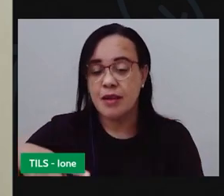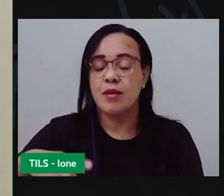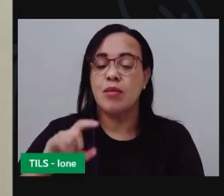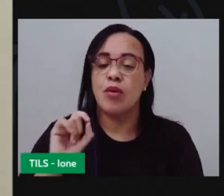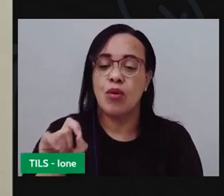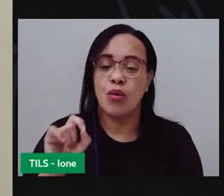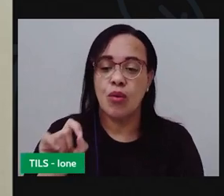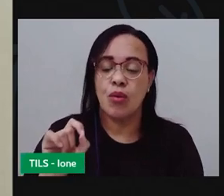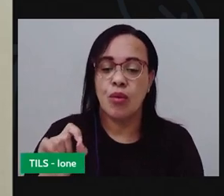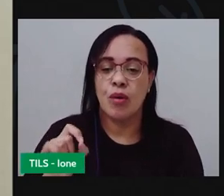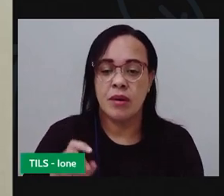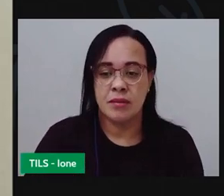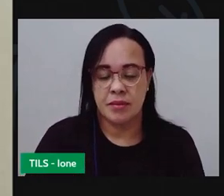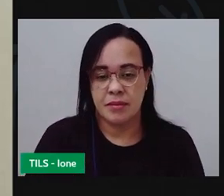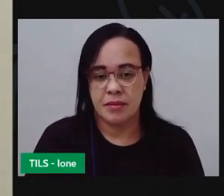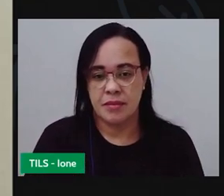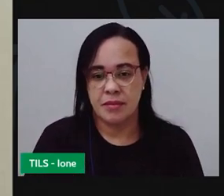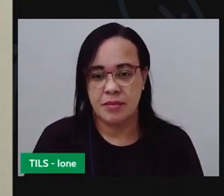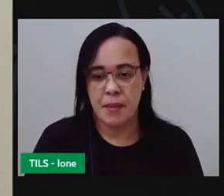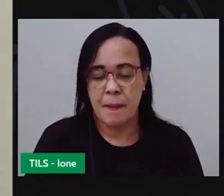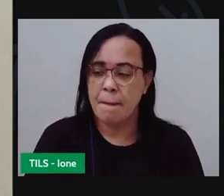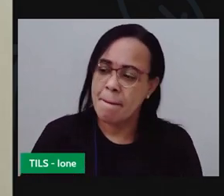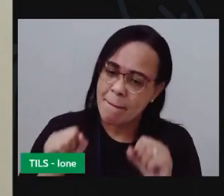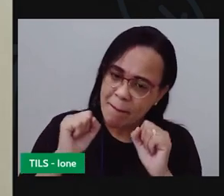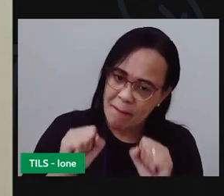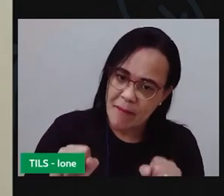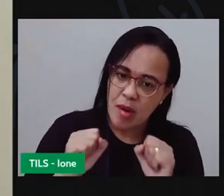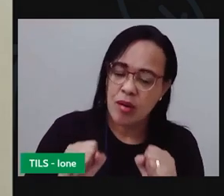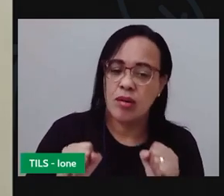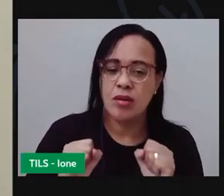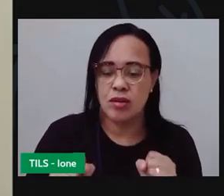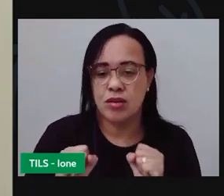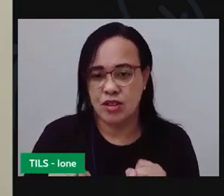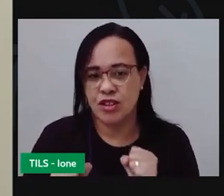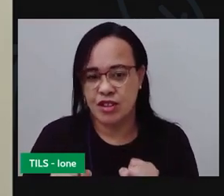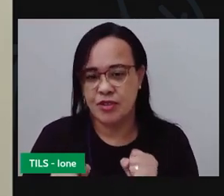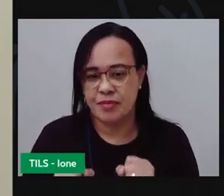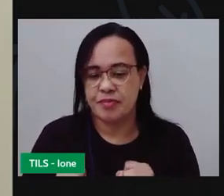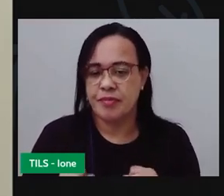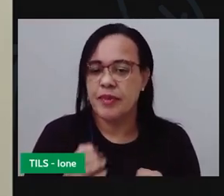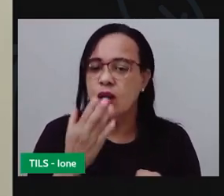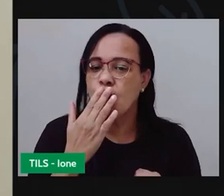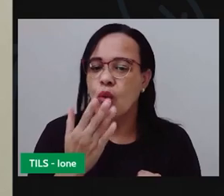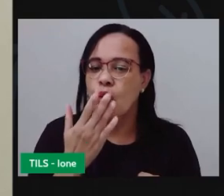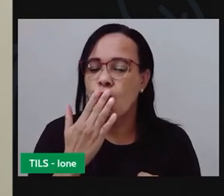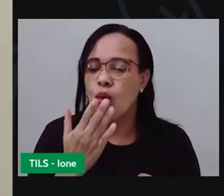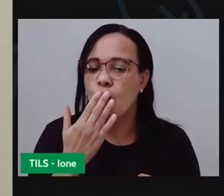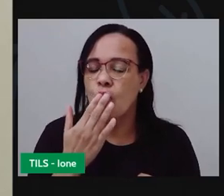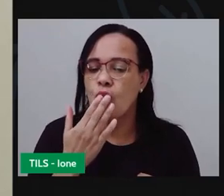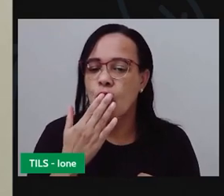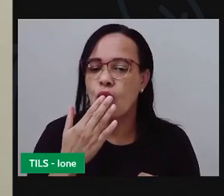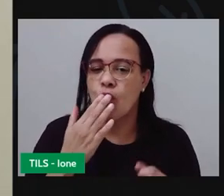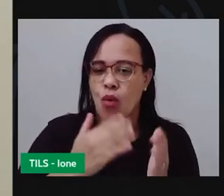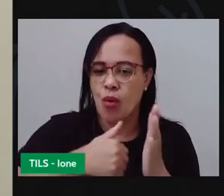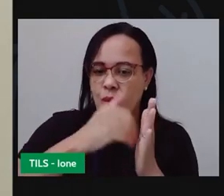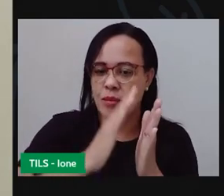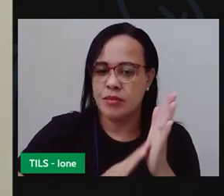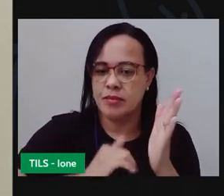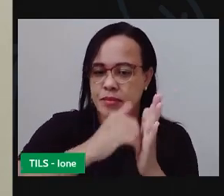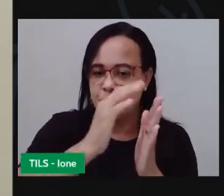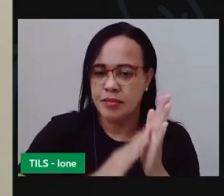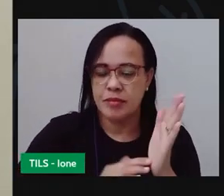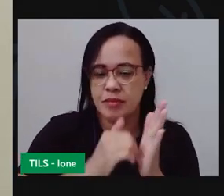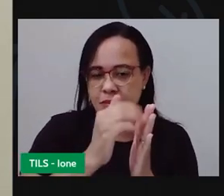se você tiver aí alguma tinta ou fitas de outras cores fitas adesivas de outras